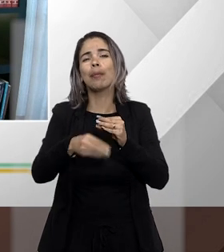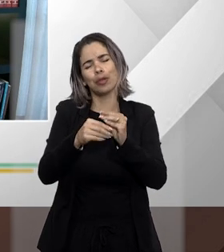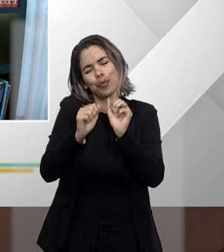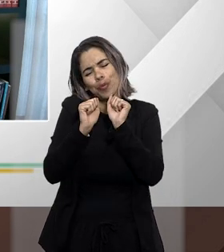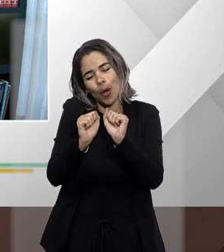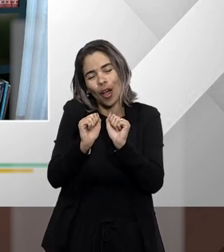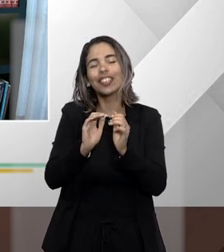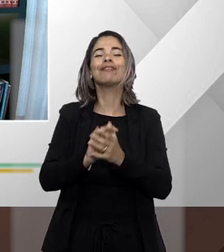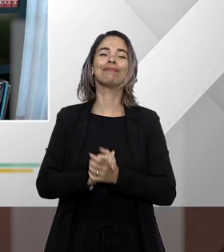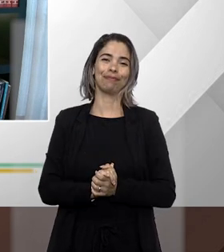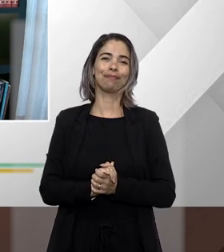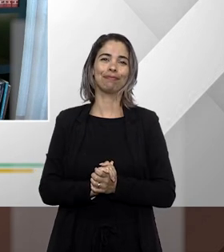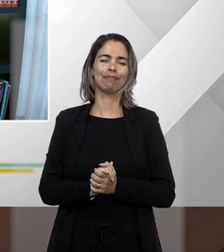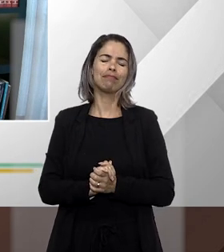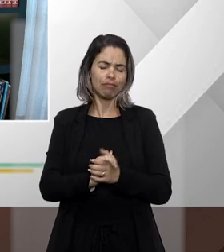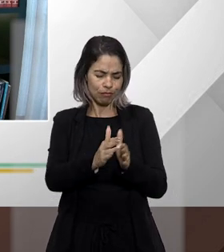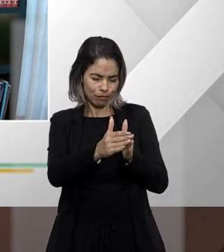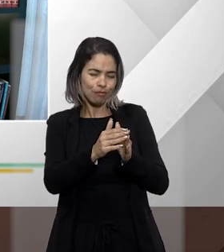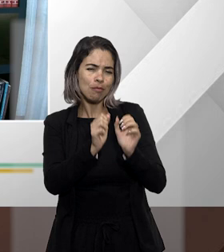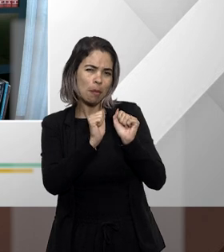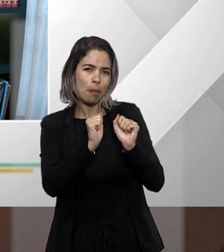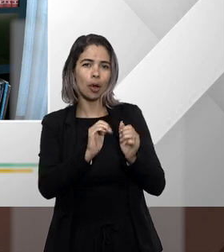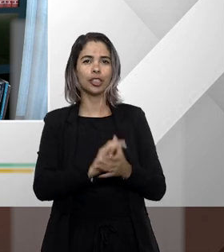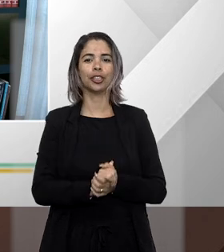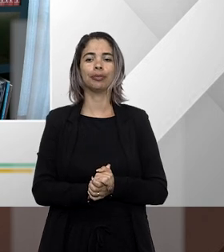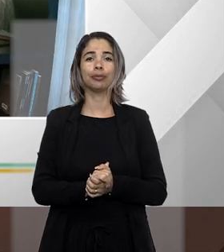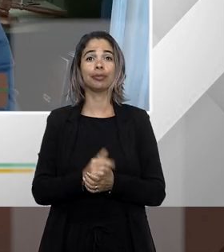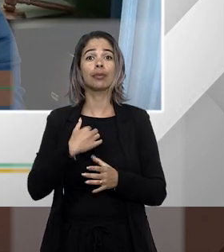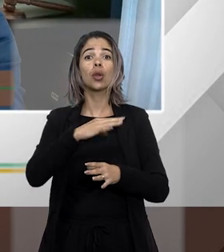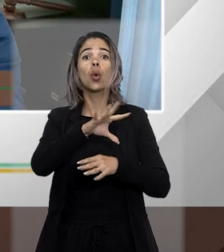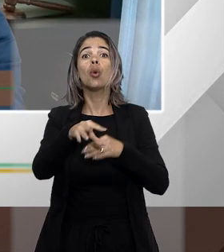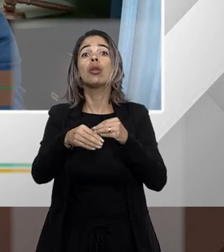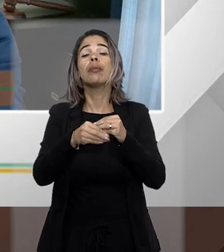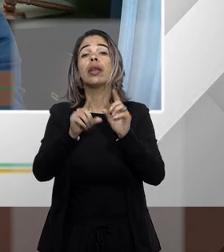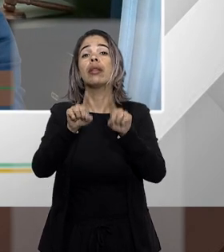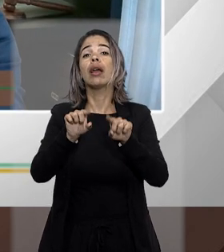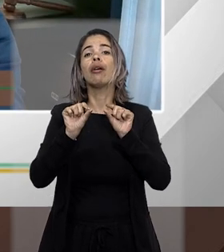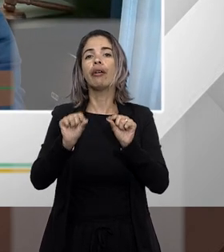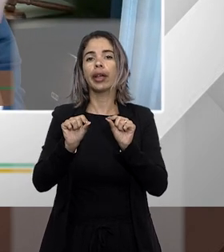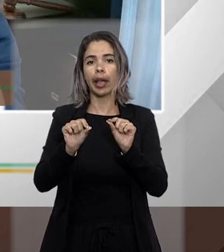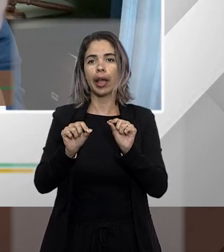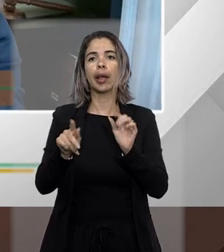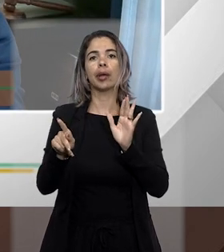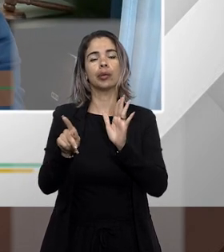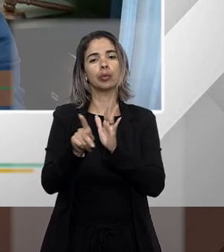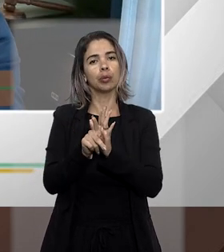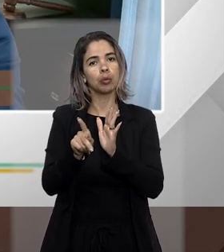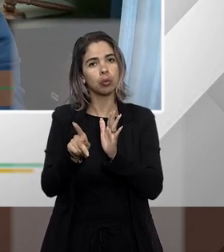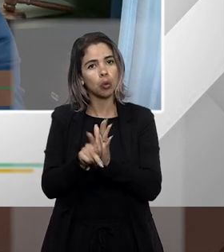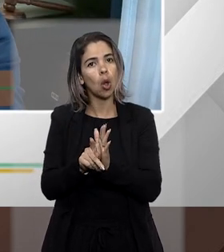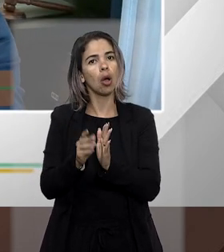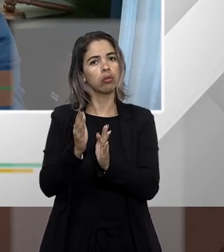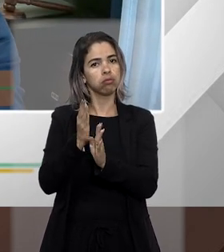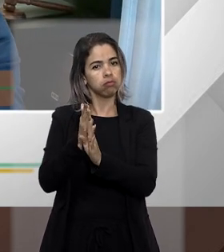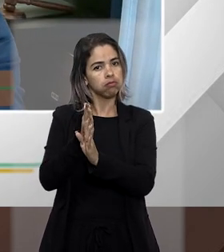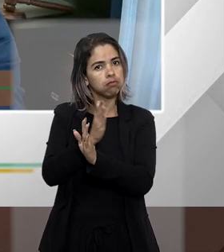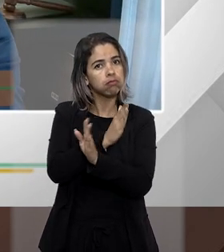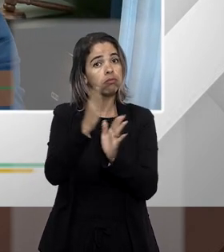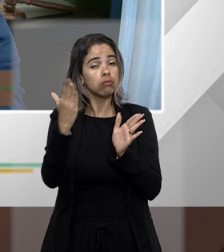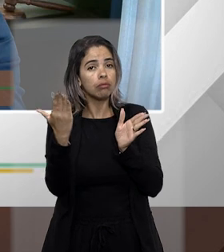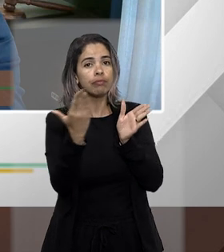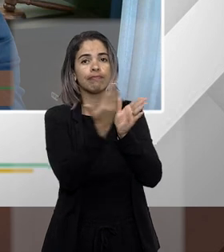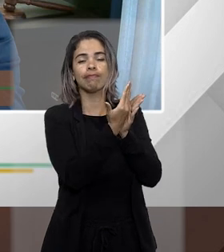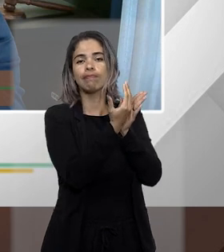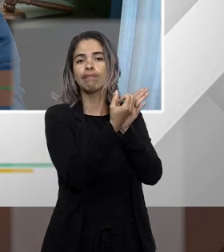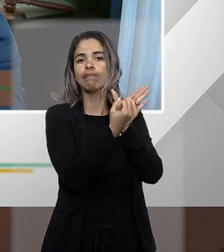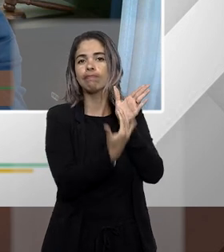só um complemento exatamente isso os embargos infringentes como o professor Diego fala não são cabíveis expressa proibição